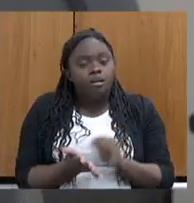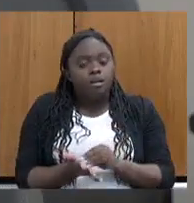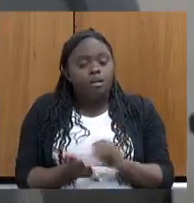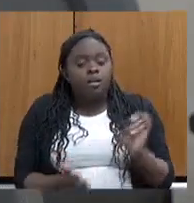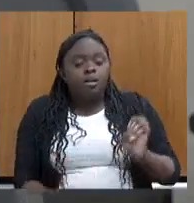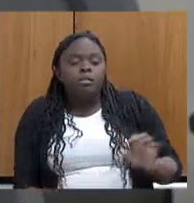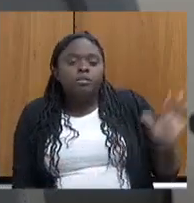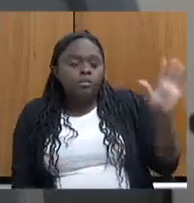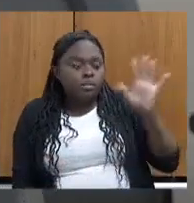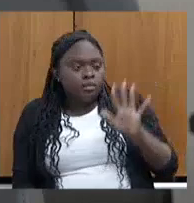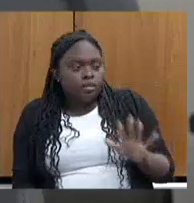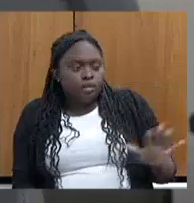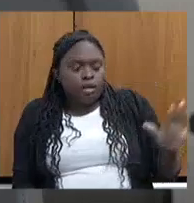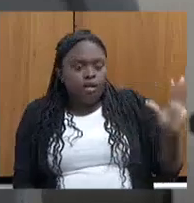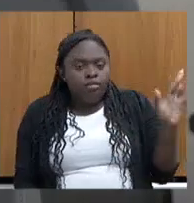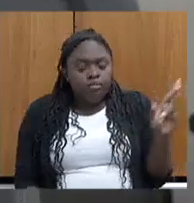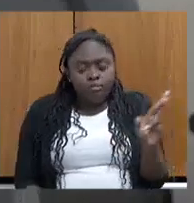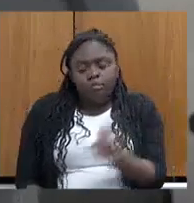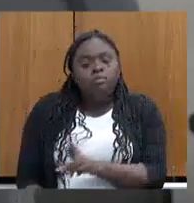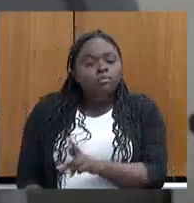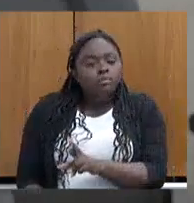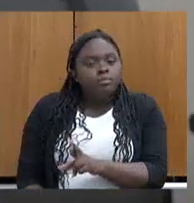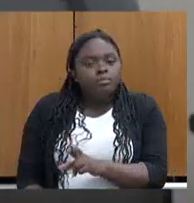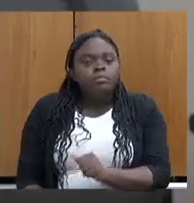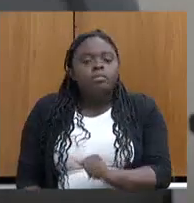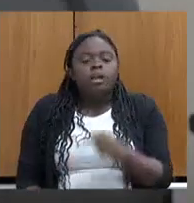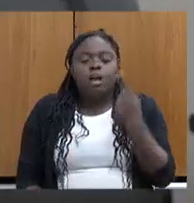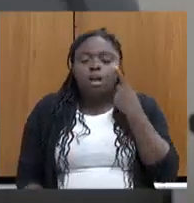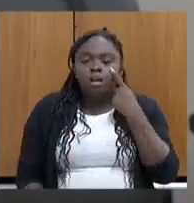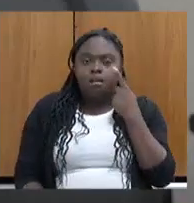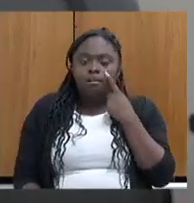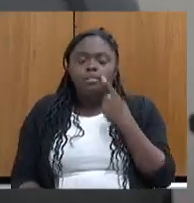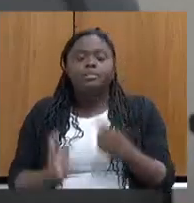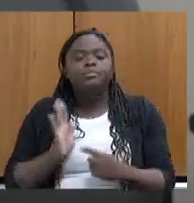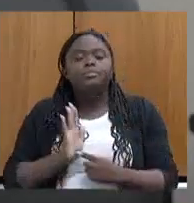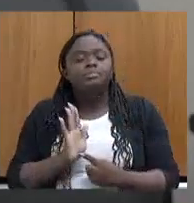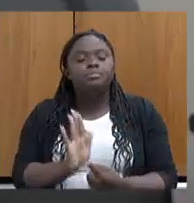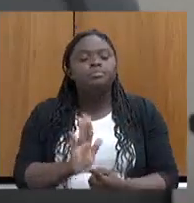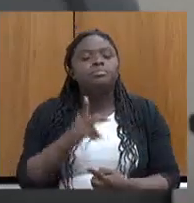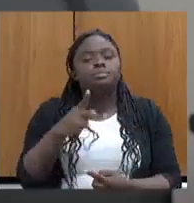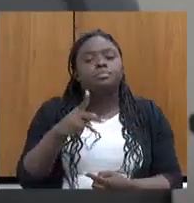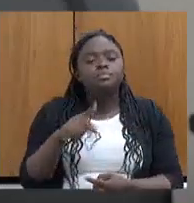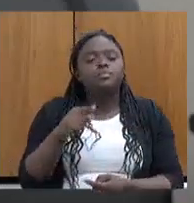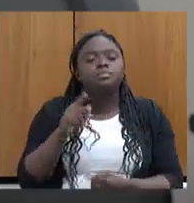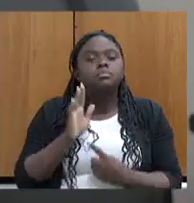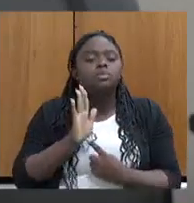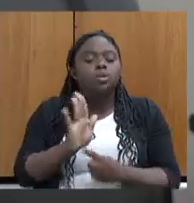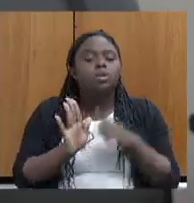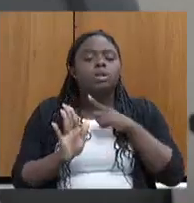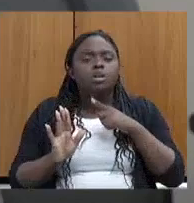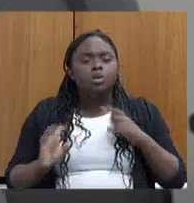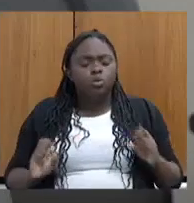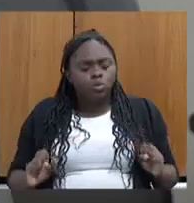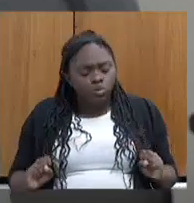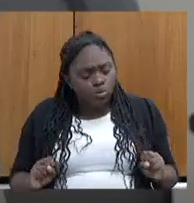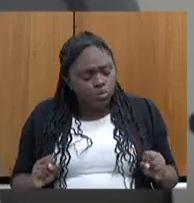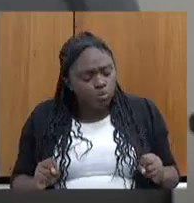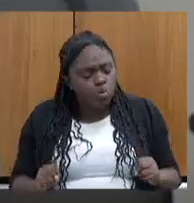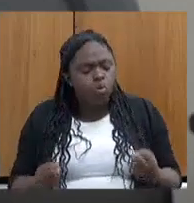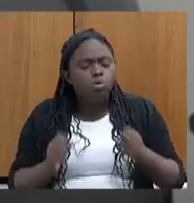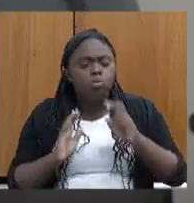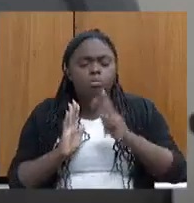Estado em dar resposta para essas demandas. Eu vi na apresentação da senhora, só trouxe, houve um esforço de apresentar